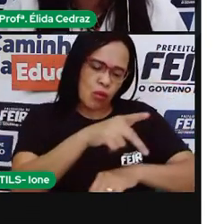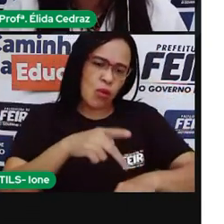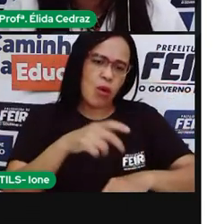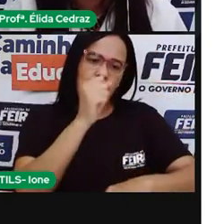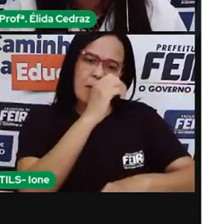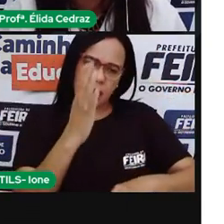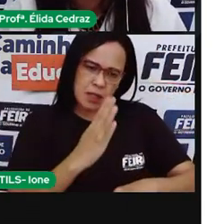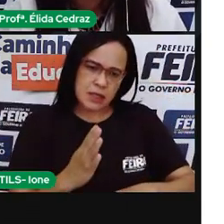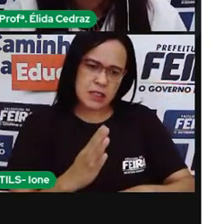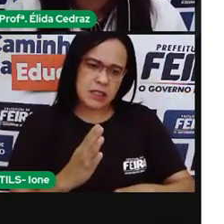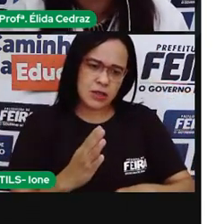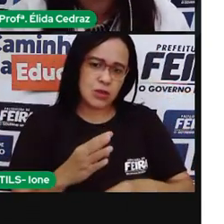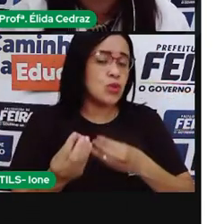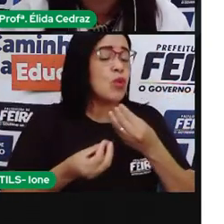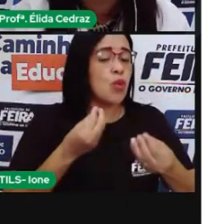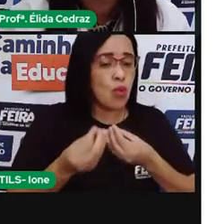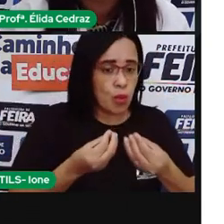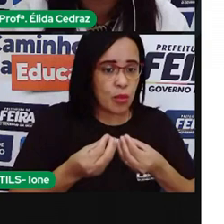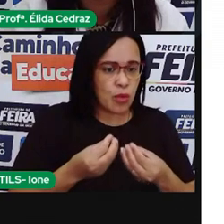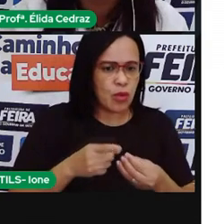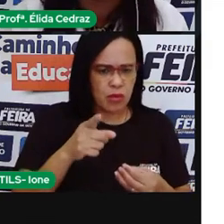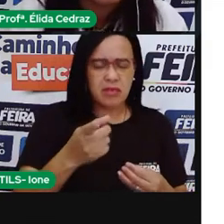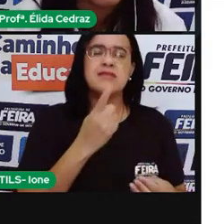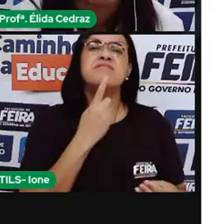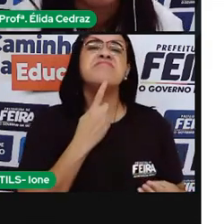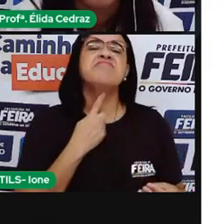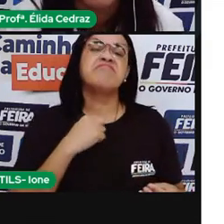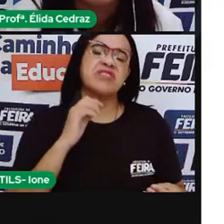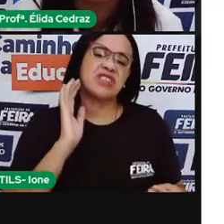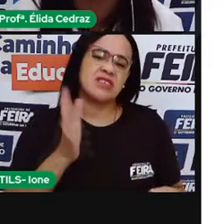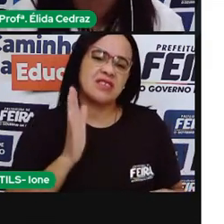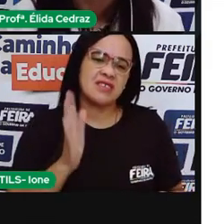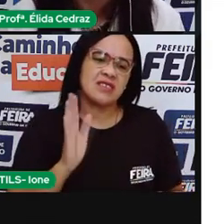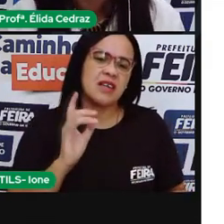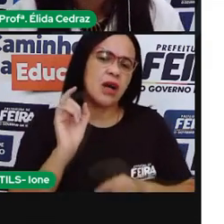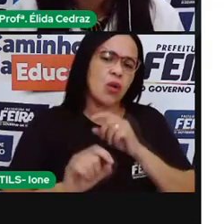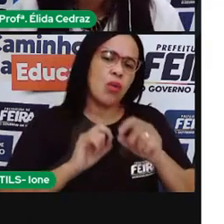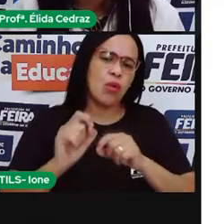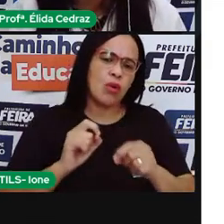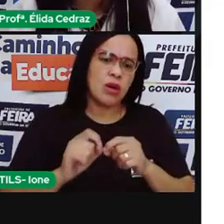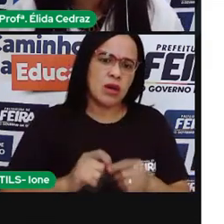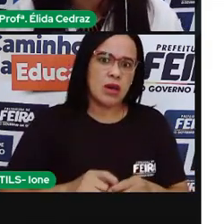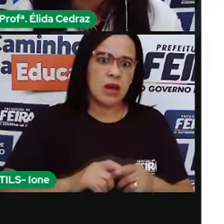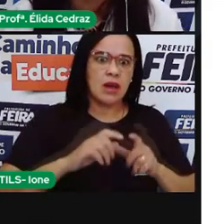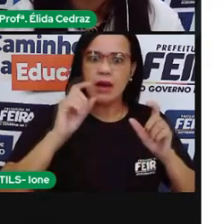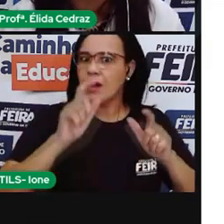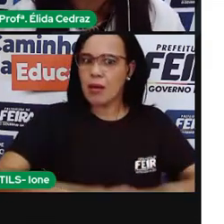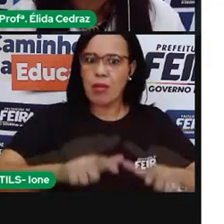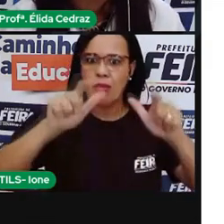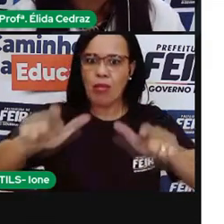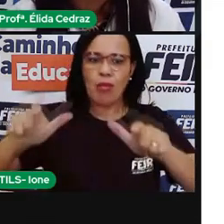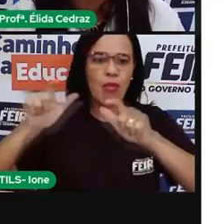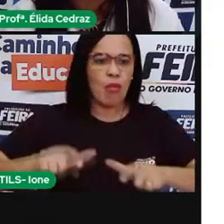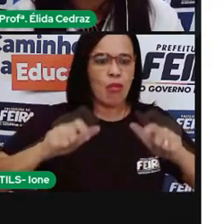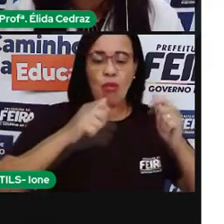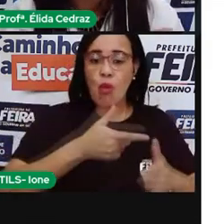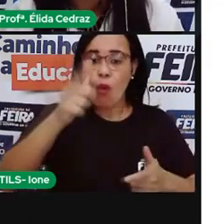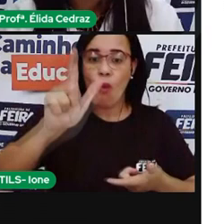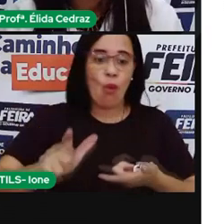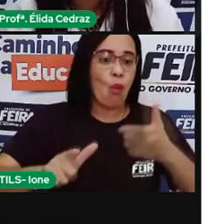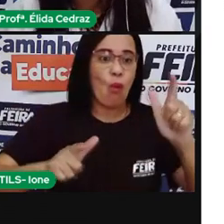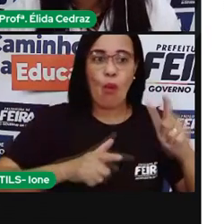para um outro estado? Uma outra cidade? Você já foi? Pois é. Somos todos brasileiros.